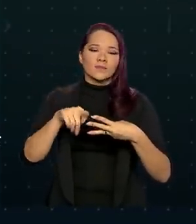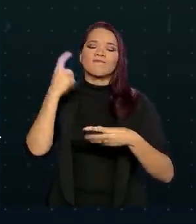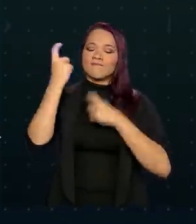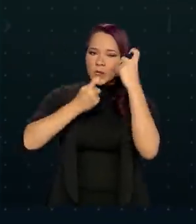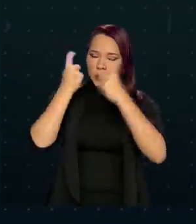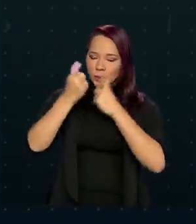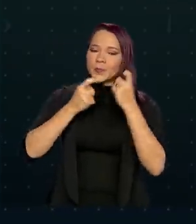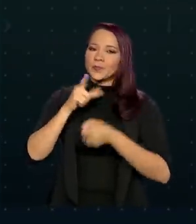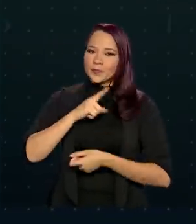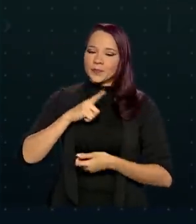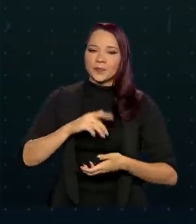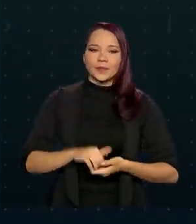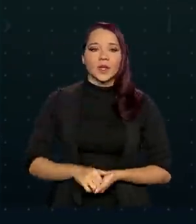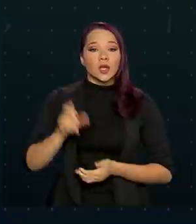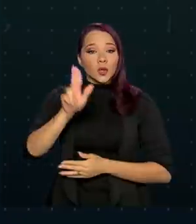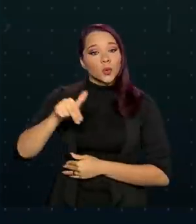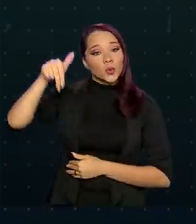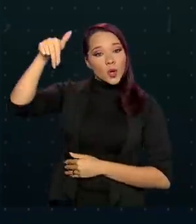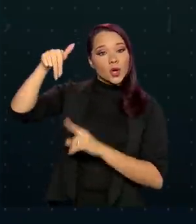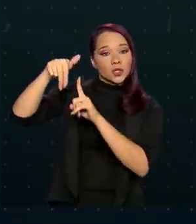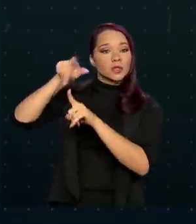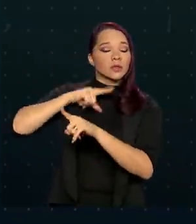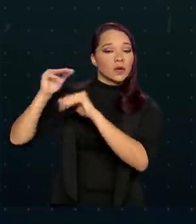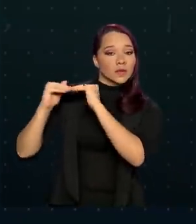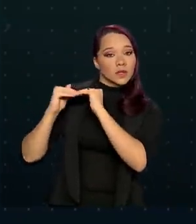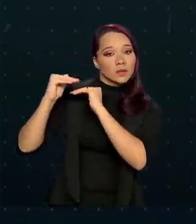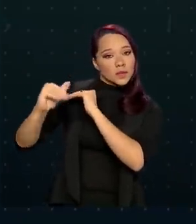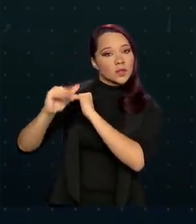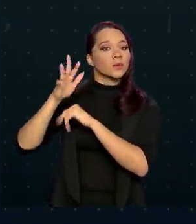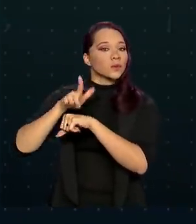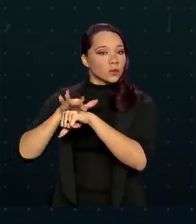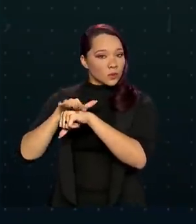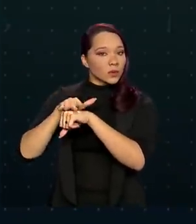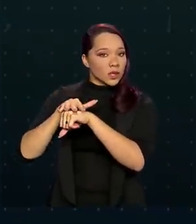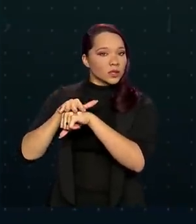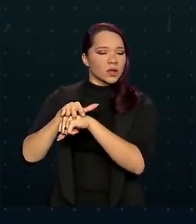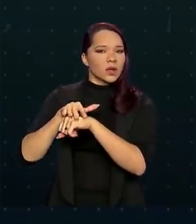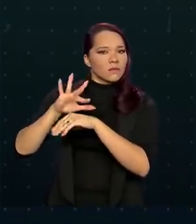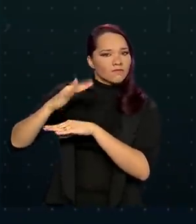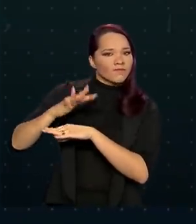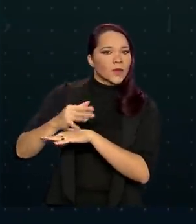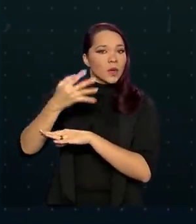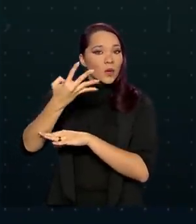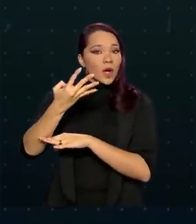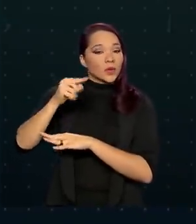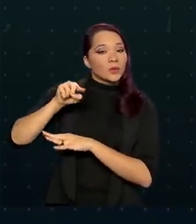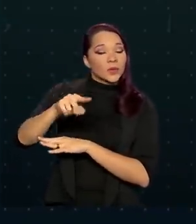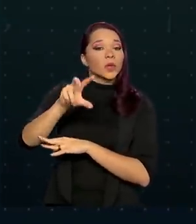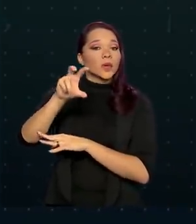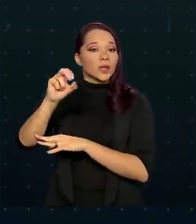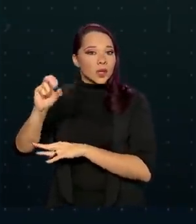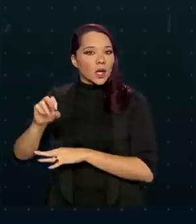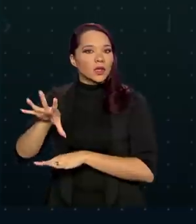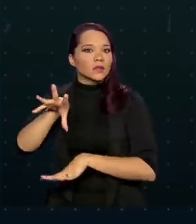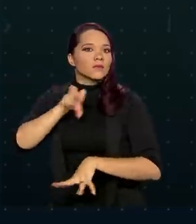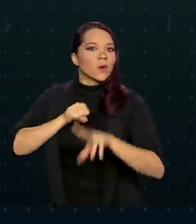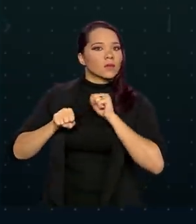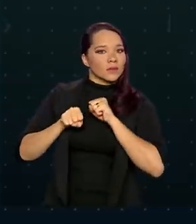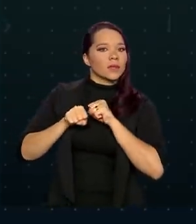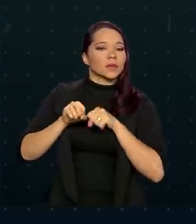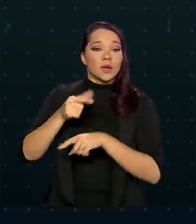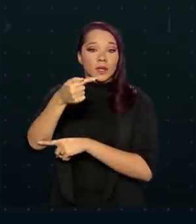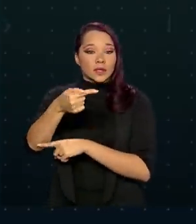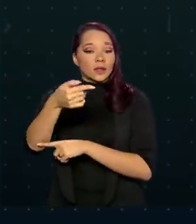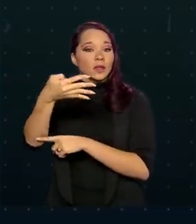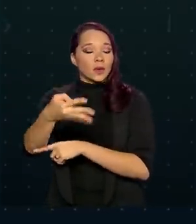preocupam. No Norte, houve estabilização da doença, com uma média de 4.500 contaminações e